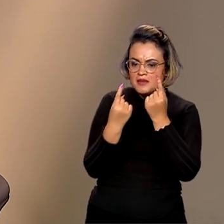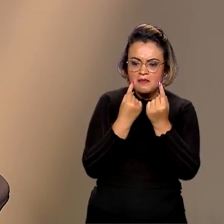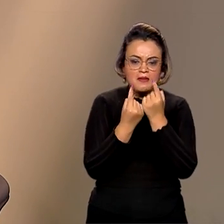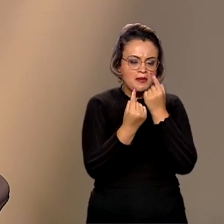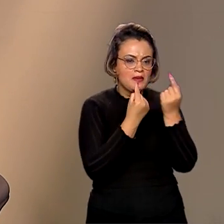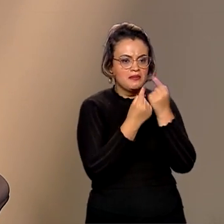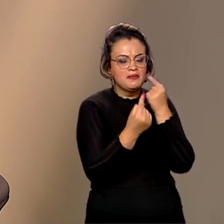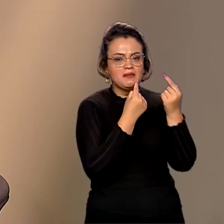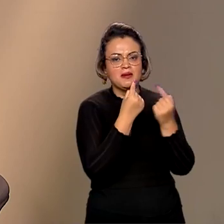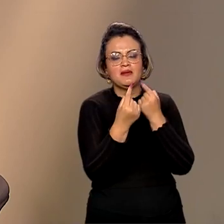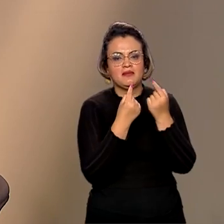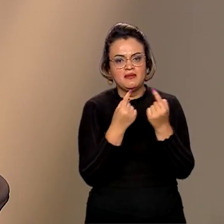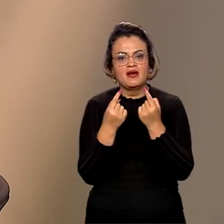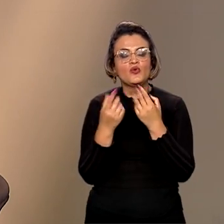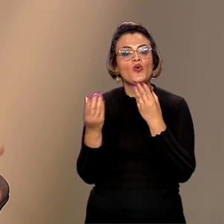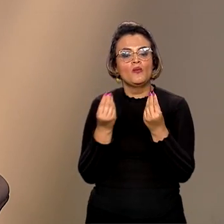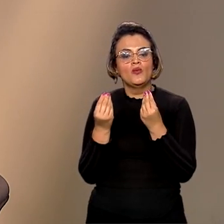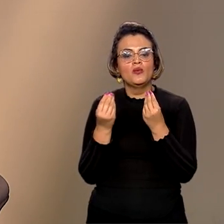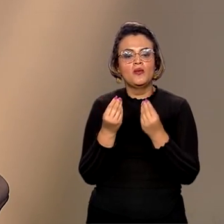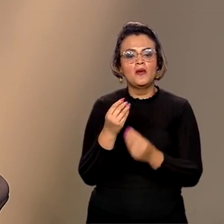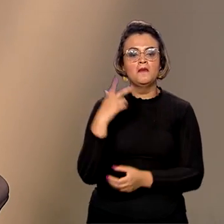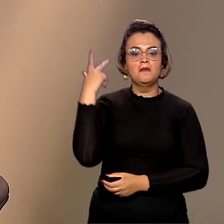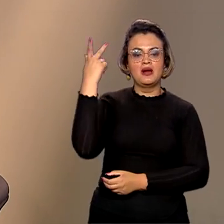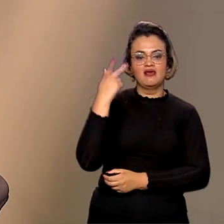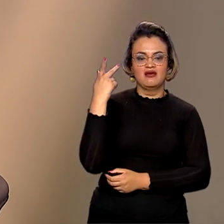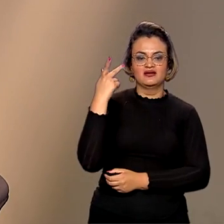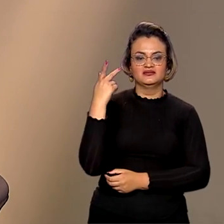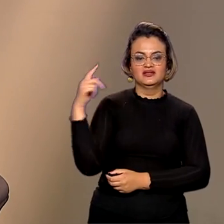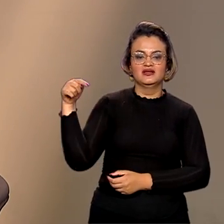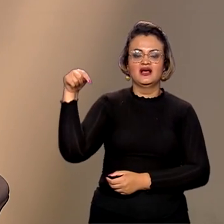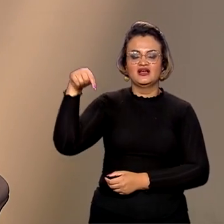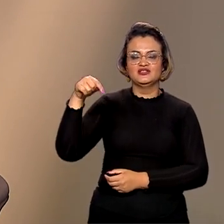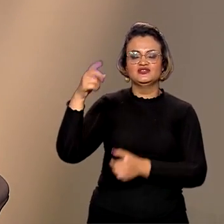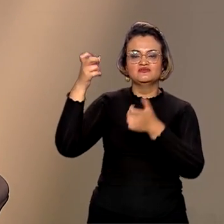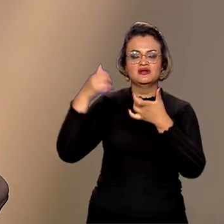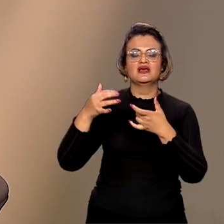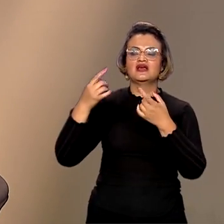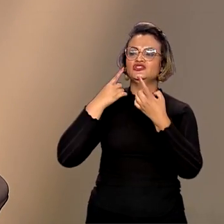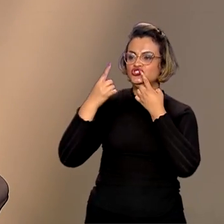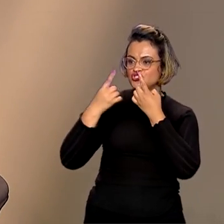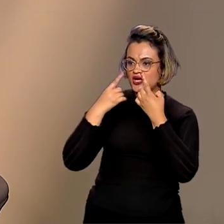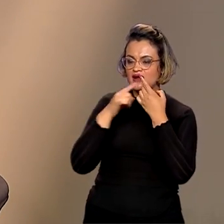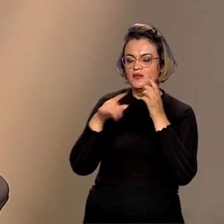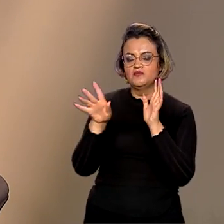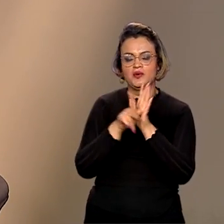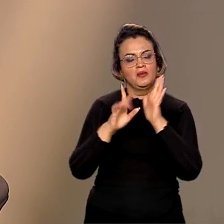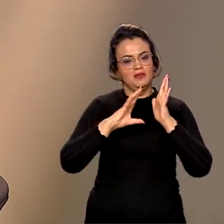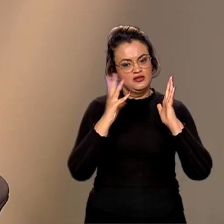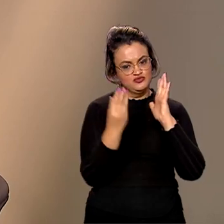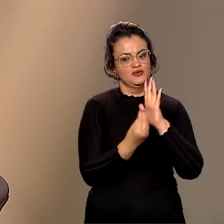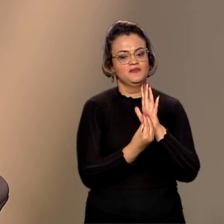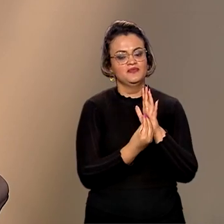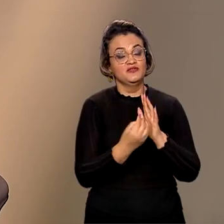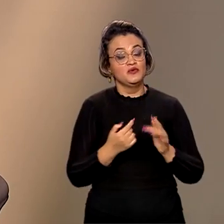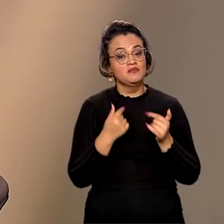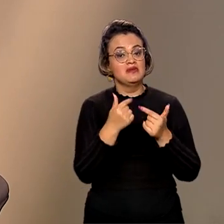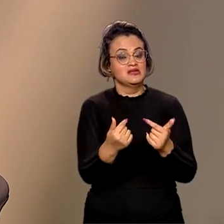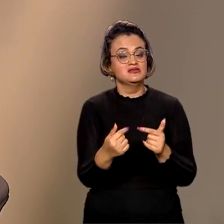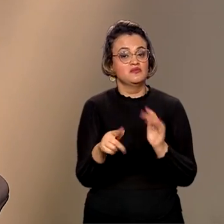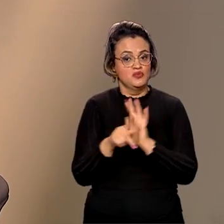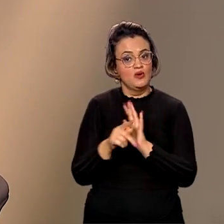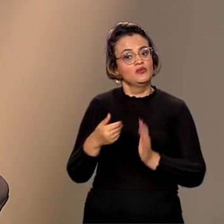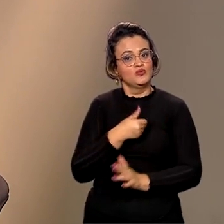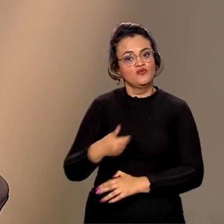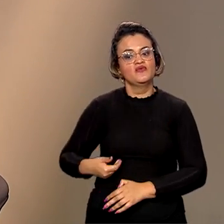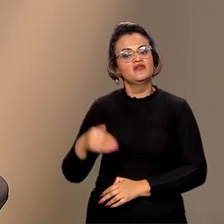por meio de plenárias que nós estamos chamando de diálogos amazônicos. Foi uma iniciativa também do governo